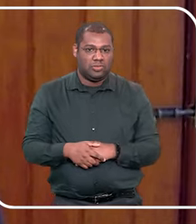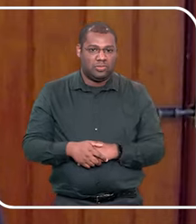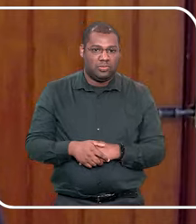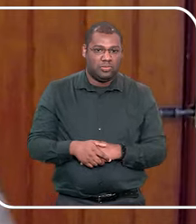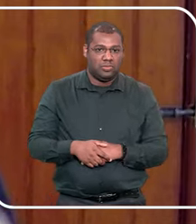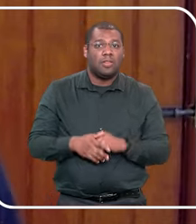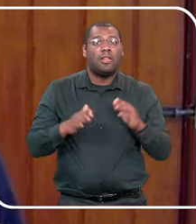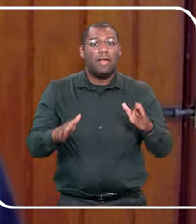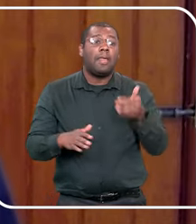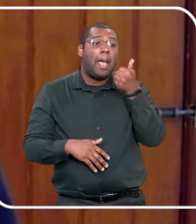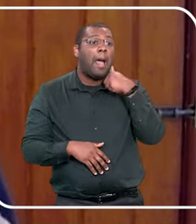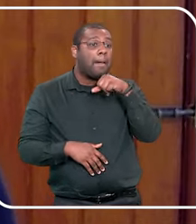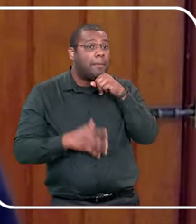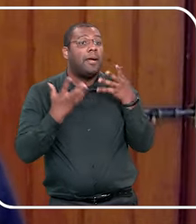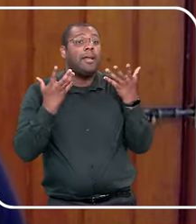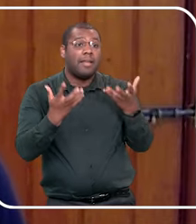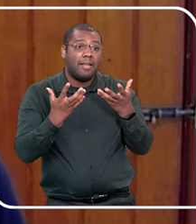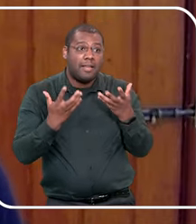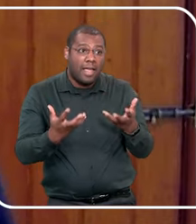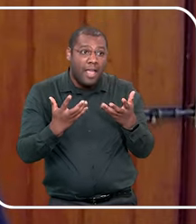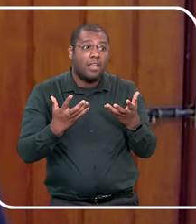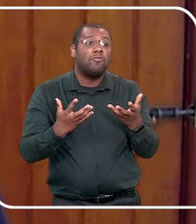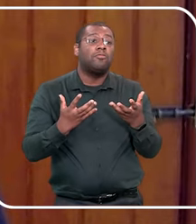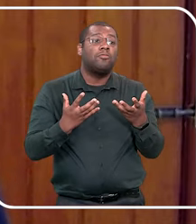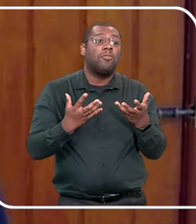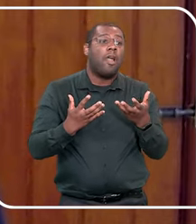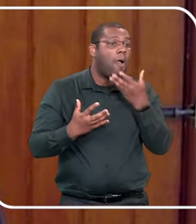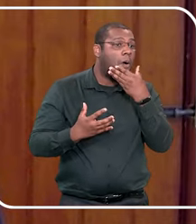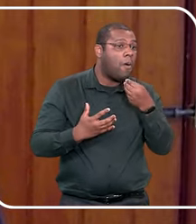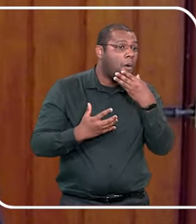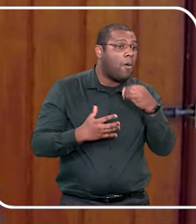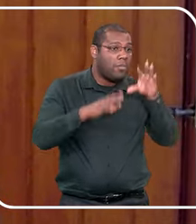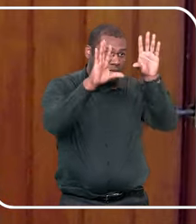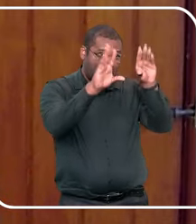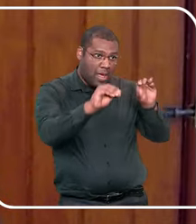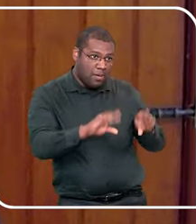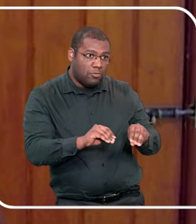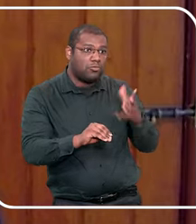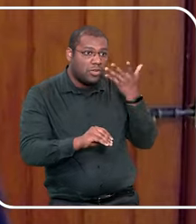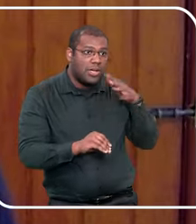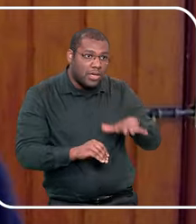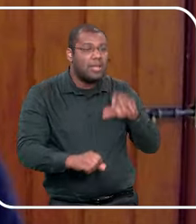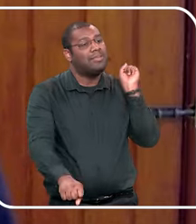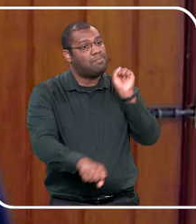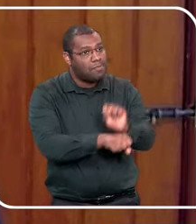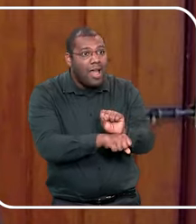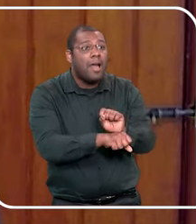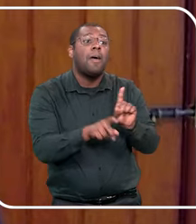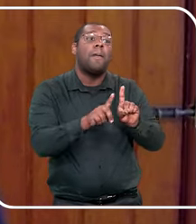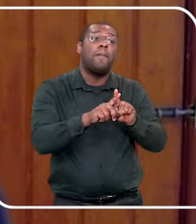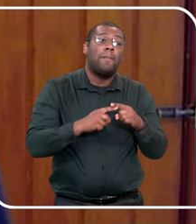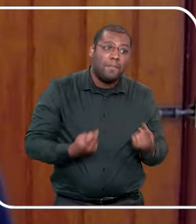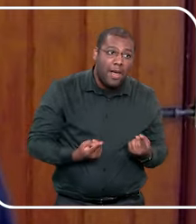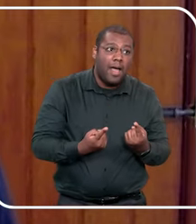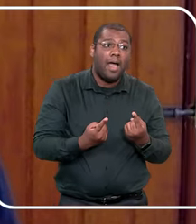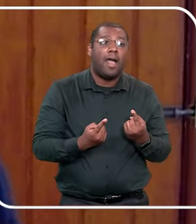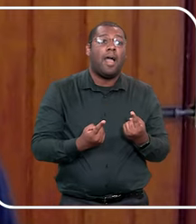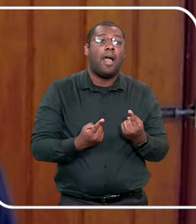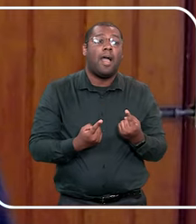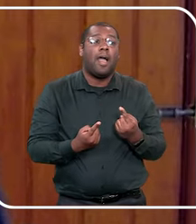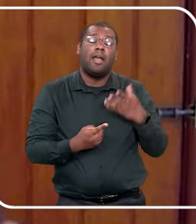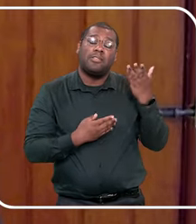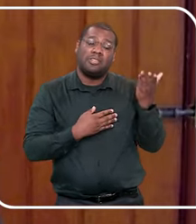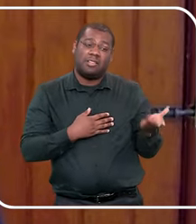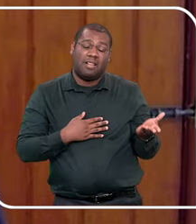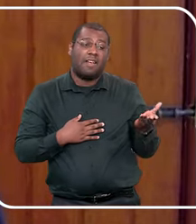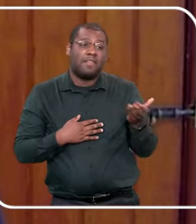E ela quer que cesse o abuso, mas ela não quer que o fulano seja preso, porque é ele que mantém a casa, porque é ele que compra a roupa dela, é ele que